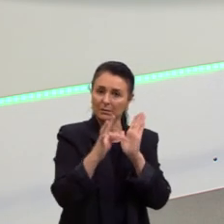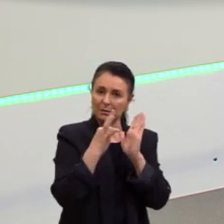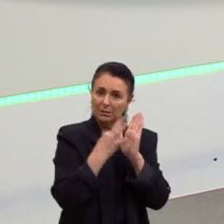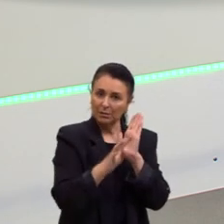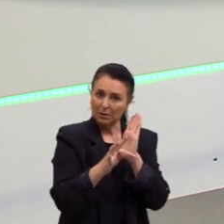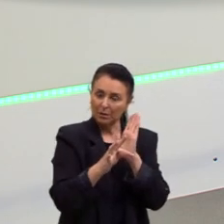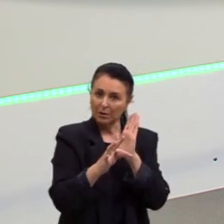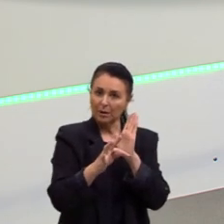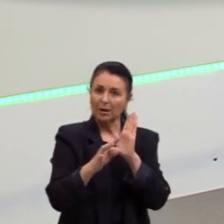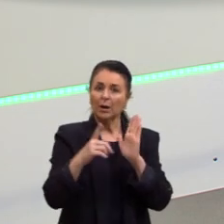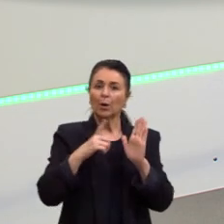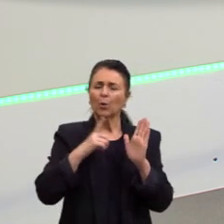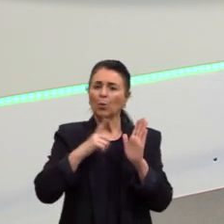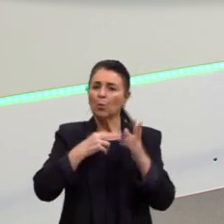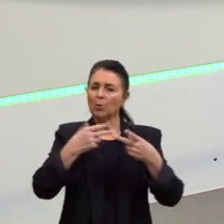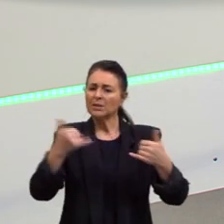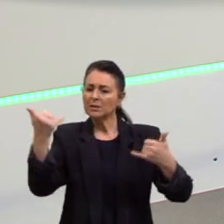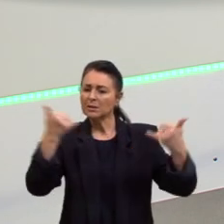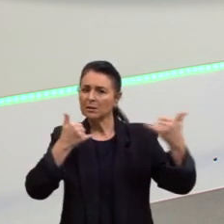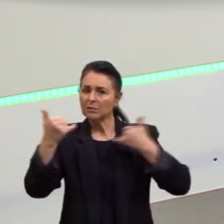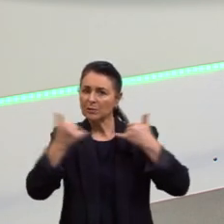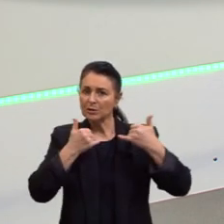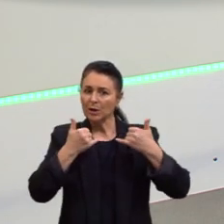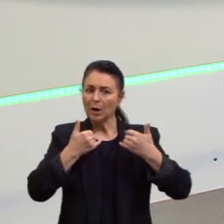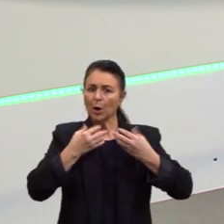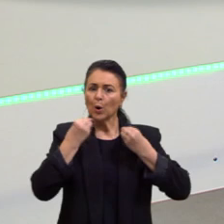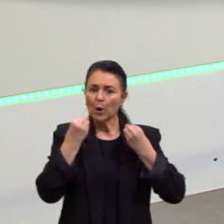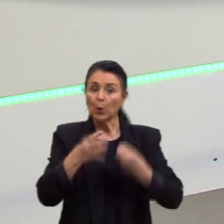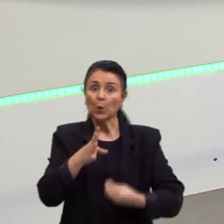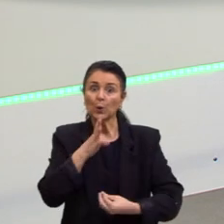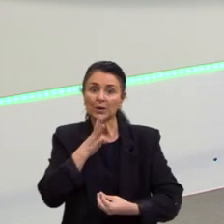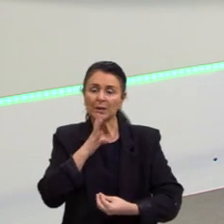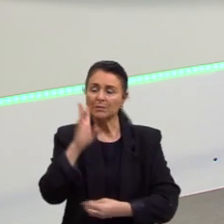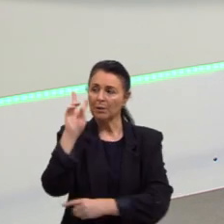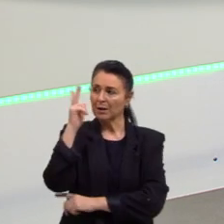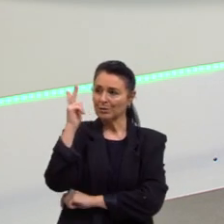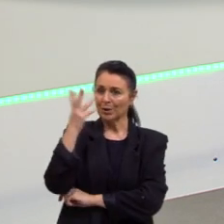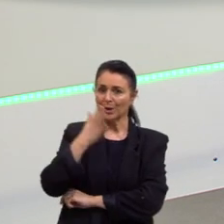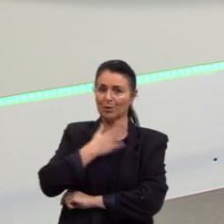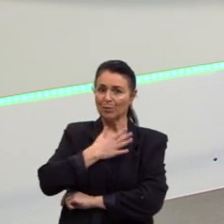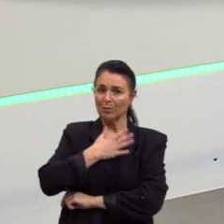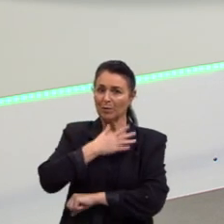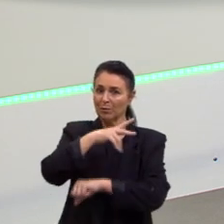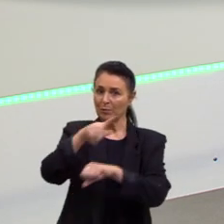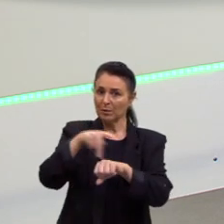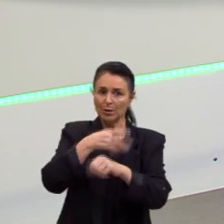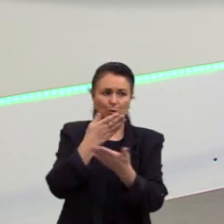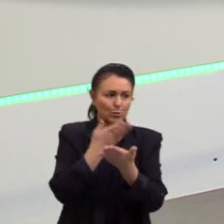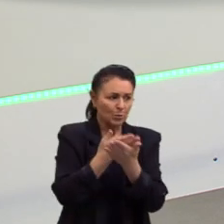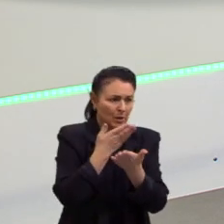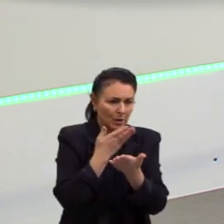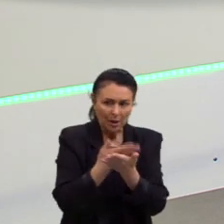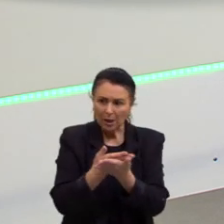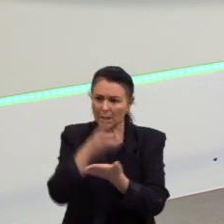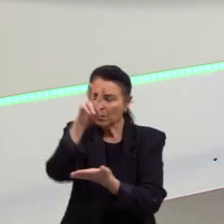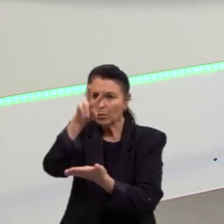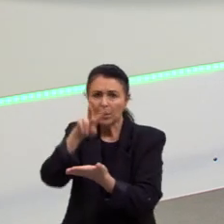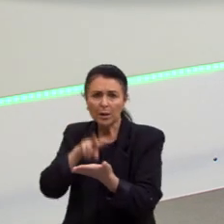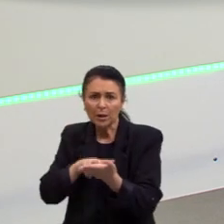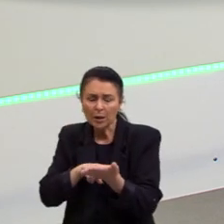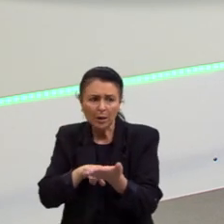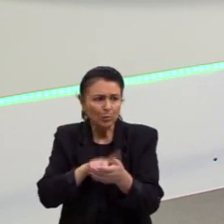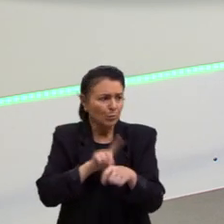recursos informativos de como foi a história do meu país que eu estudei para isso, que eu li em algum momento sobre isso,